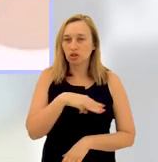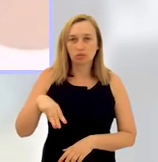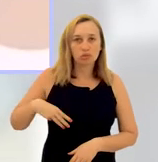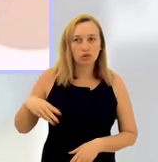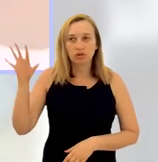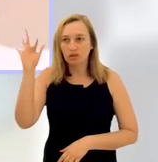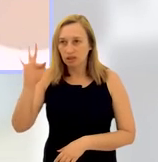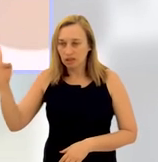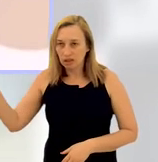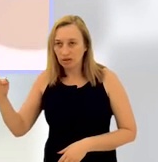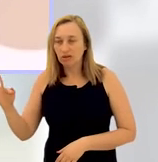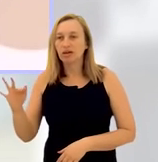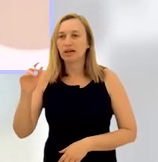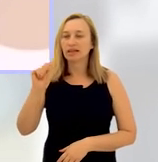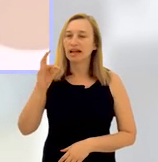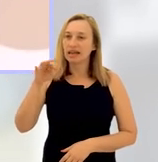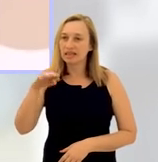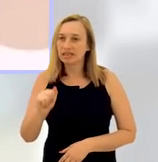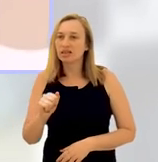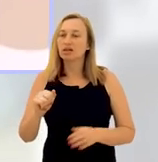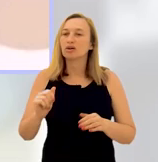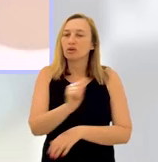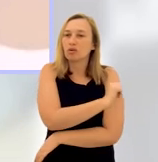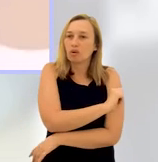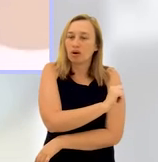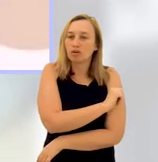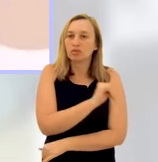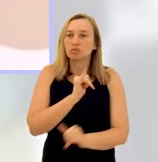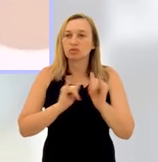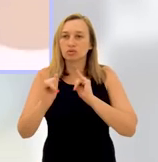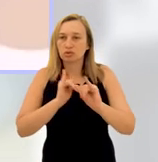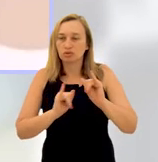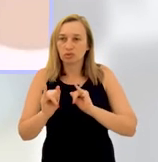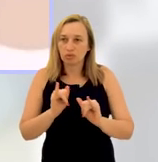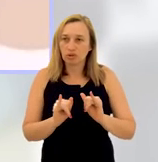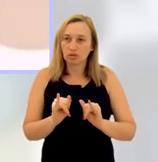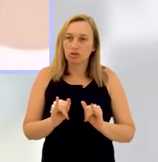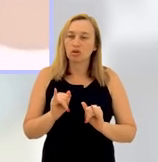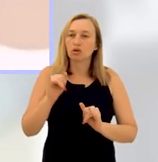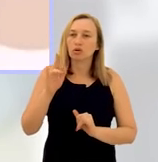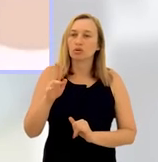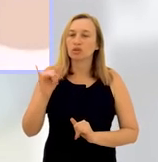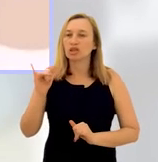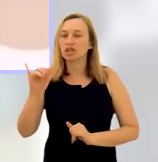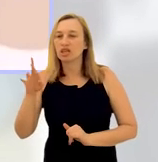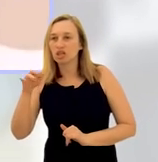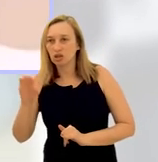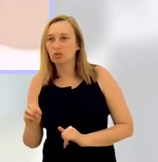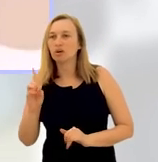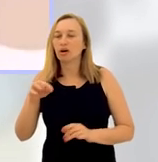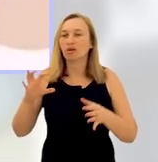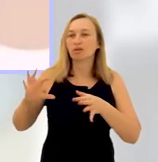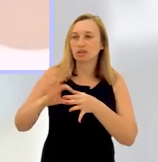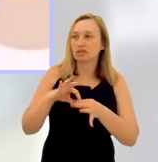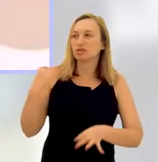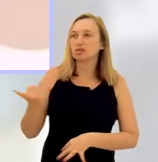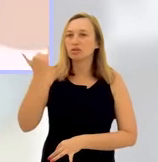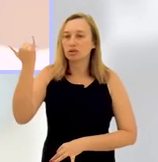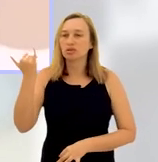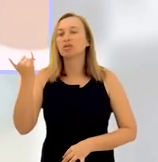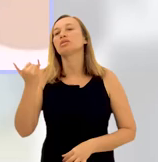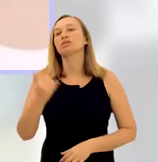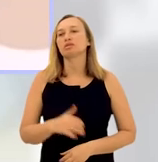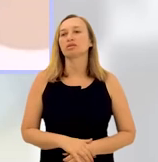comigo no Ministério Público Federal, que é analista, com alunos de sistemas de informação da Unirio. Então, a gente tem essa conexão muito importante de